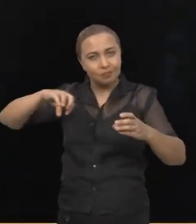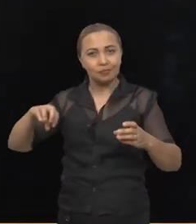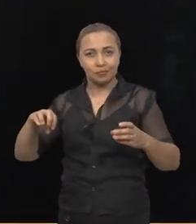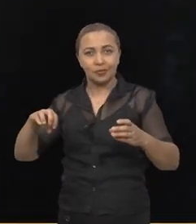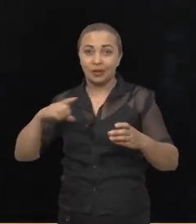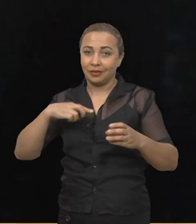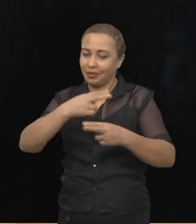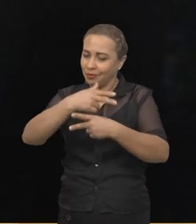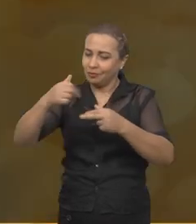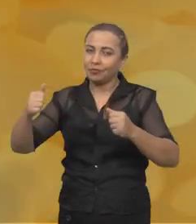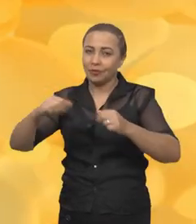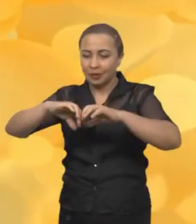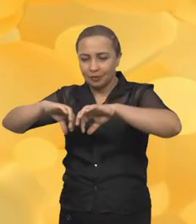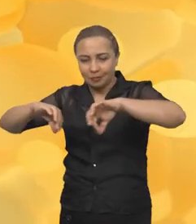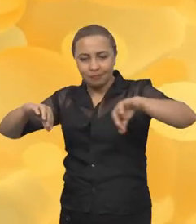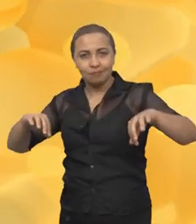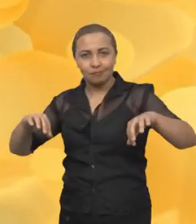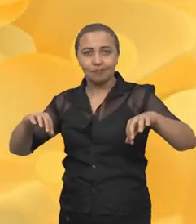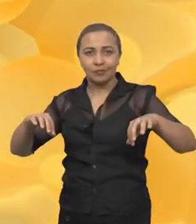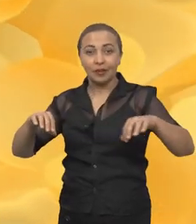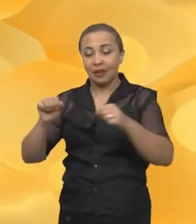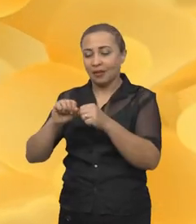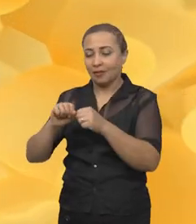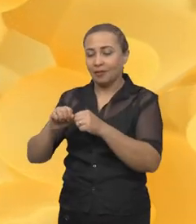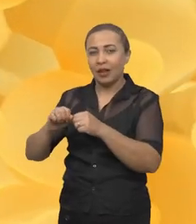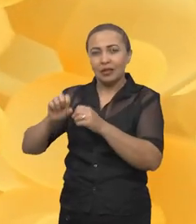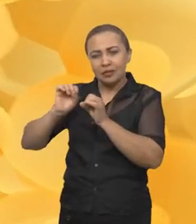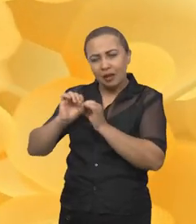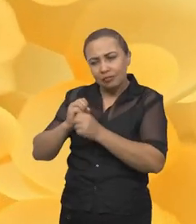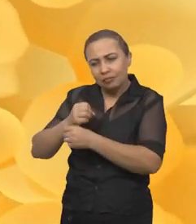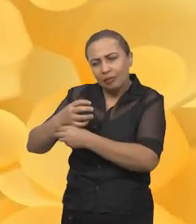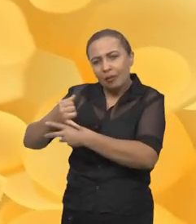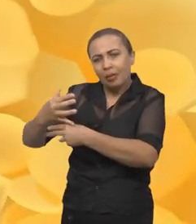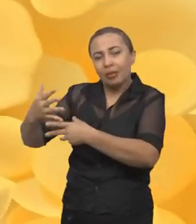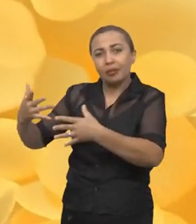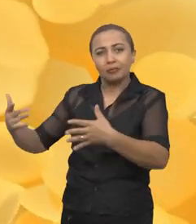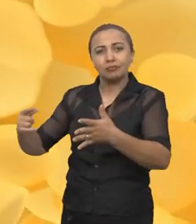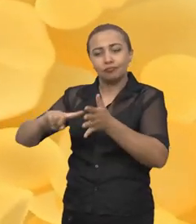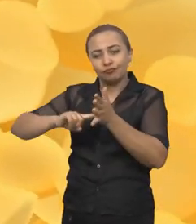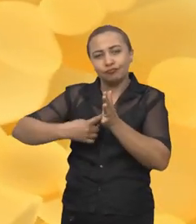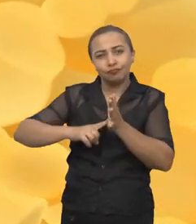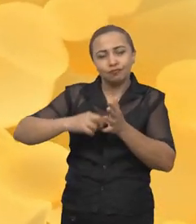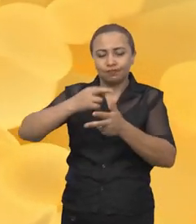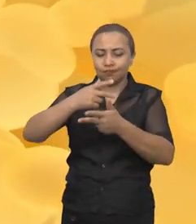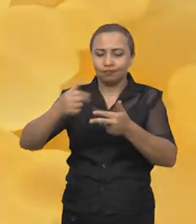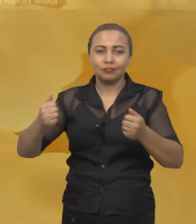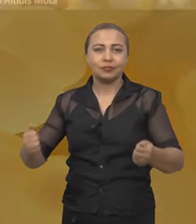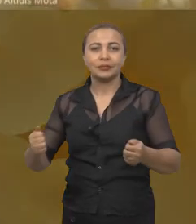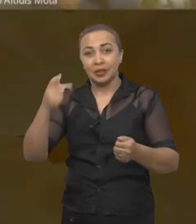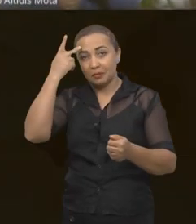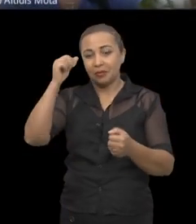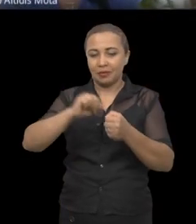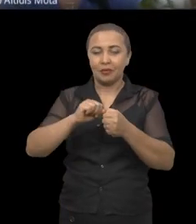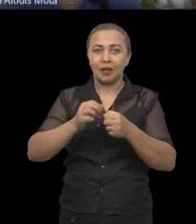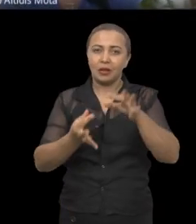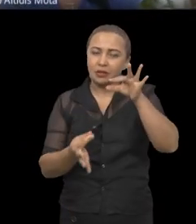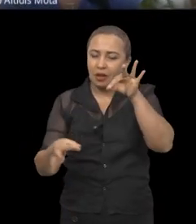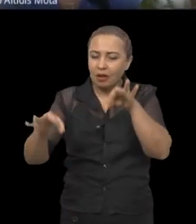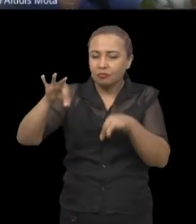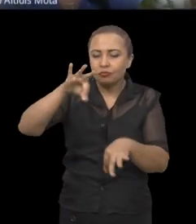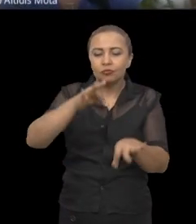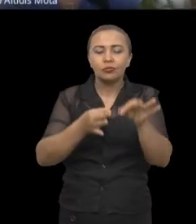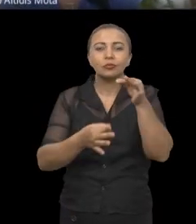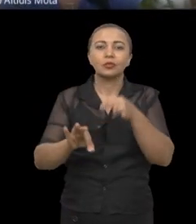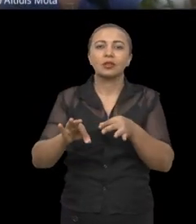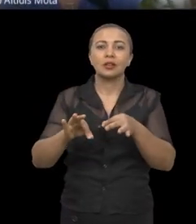tipos. E daí, conseguimos fazer sua multiplicação, para conseguir fazer uma solução